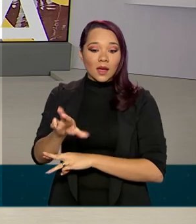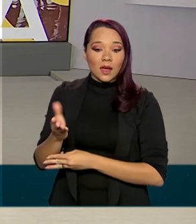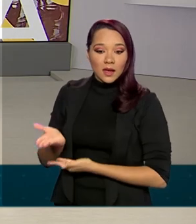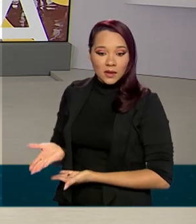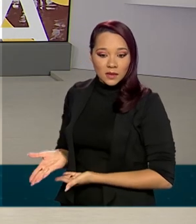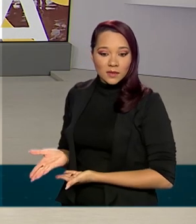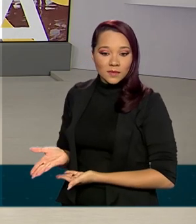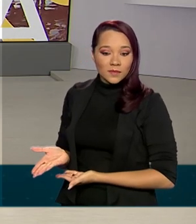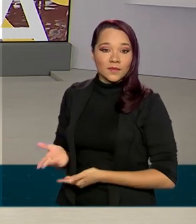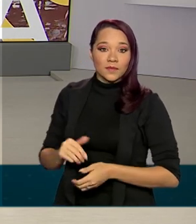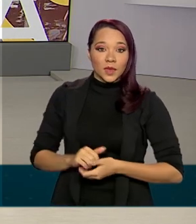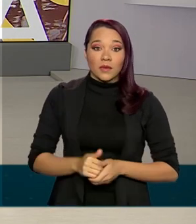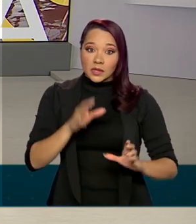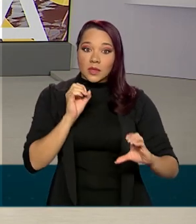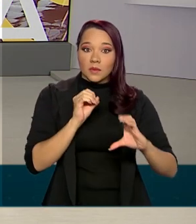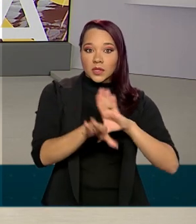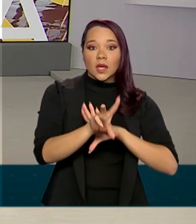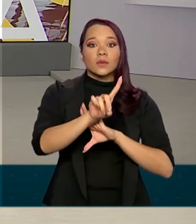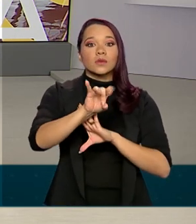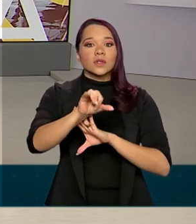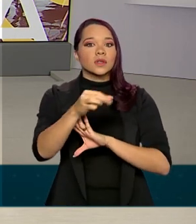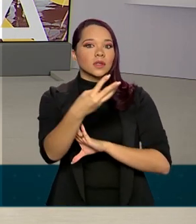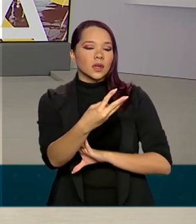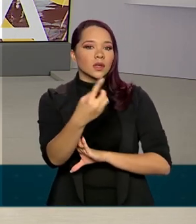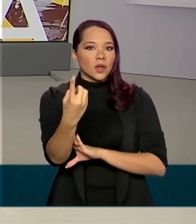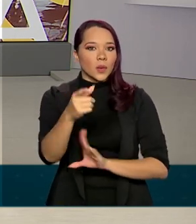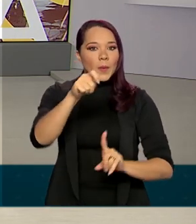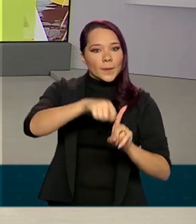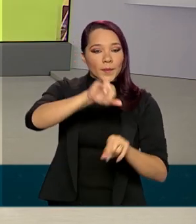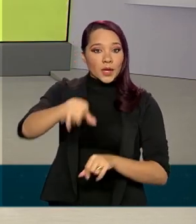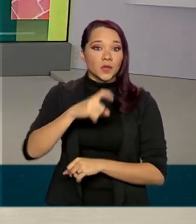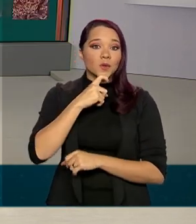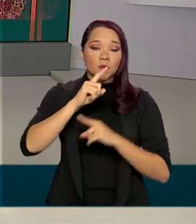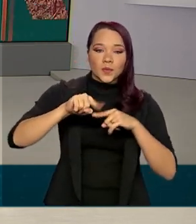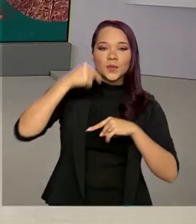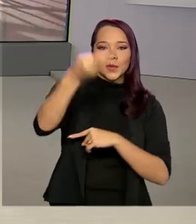O crédito será depositado no dia 31 de julho, próxima sexta-feira.